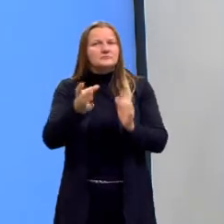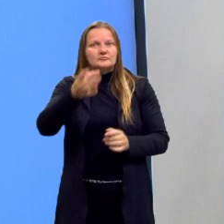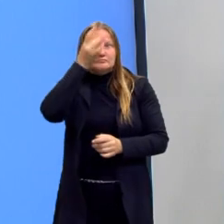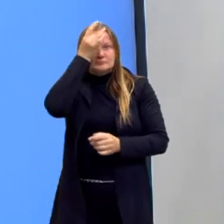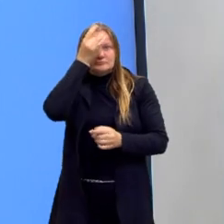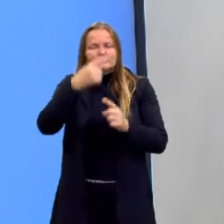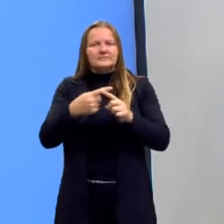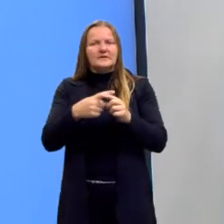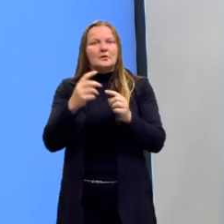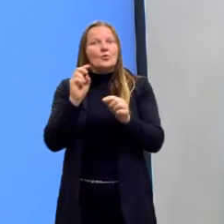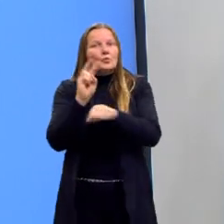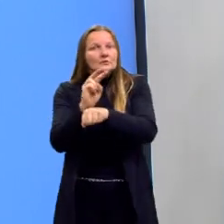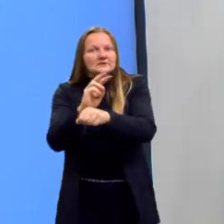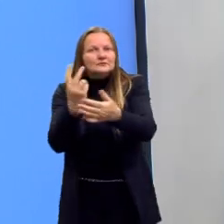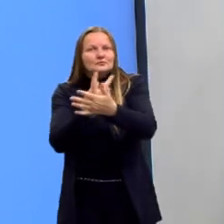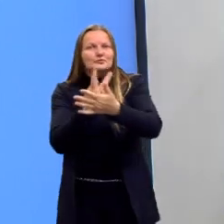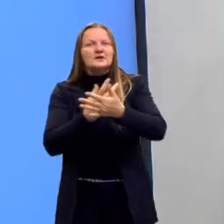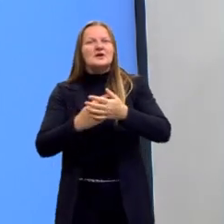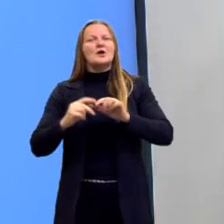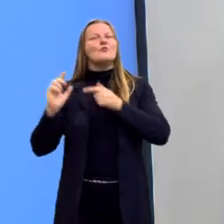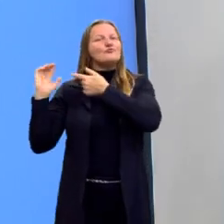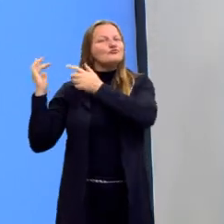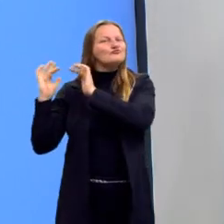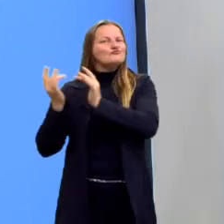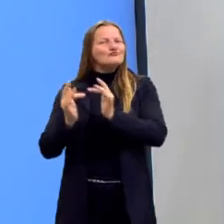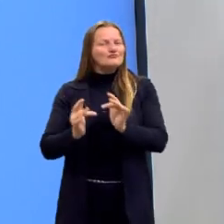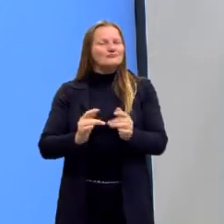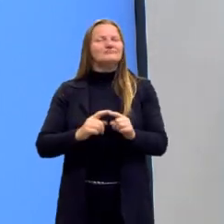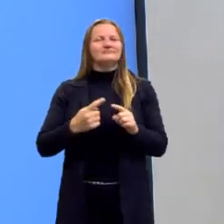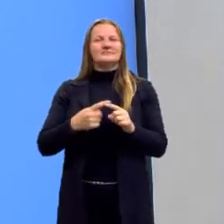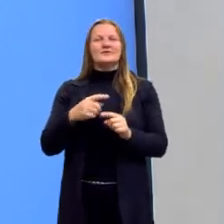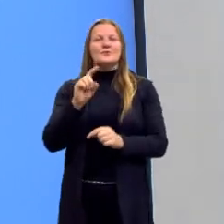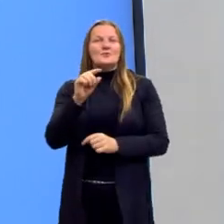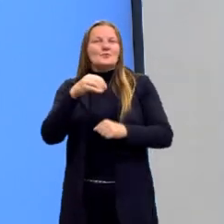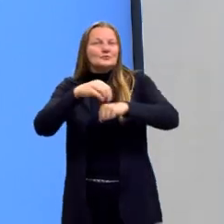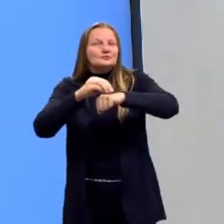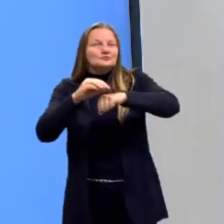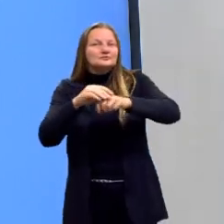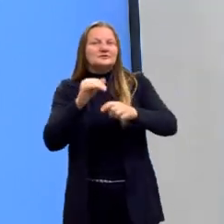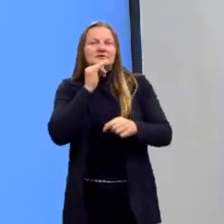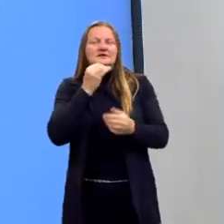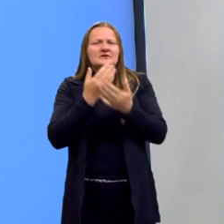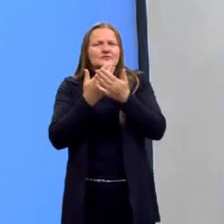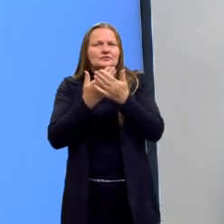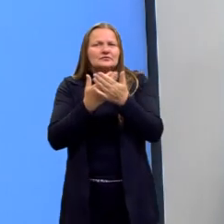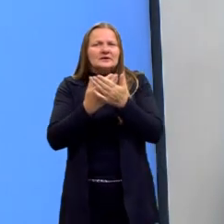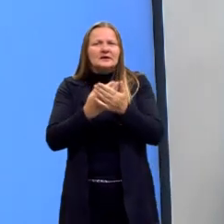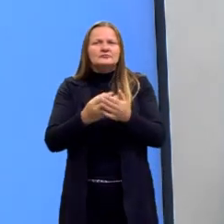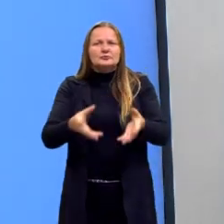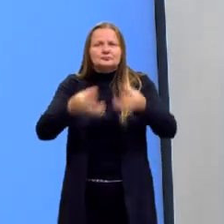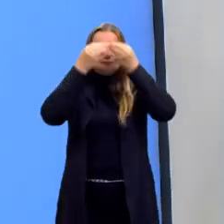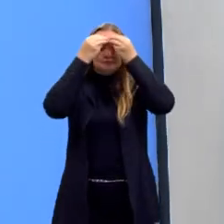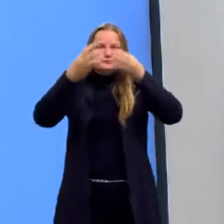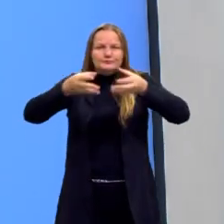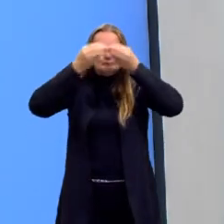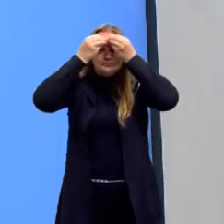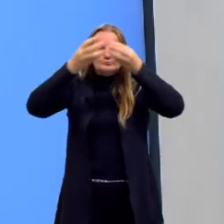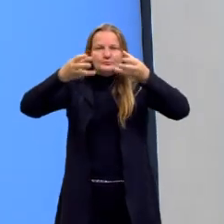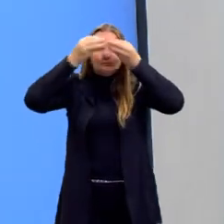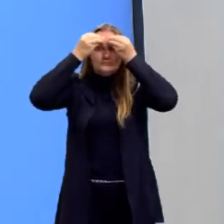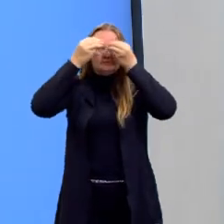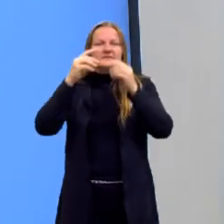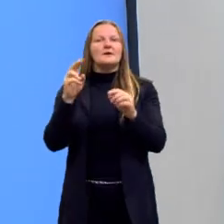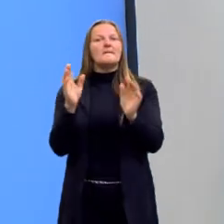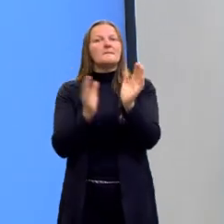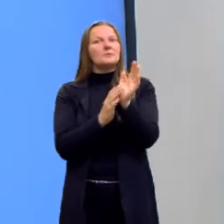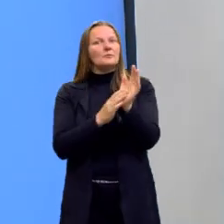evitar alguns erros clássicos que podemos evitar tranquilamente. Um deles, por exemplo, é estudar via decoreba. Não faça isso, a